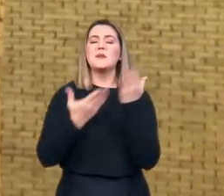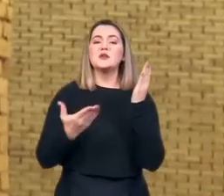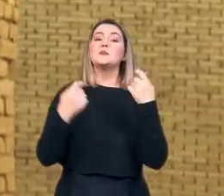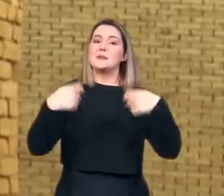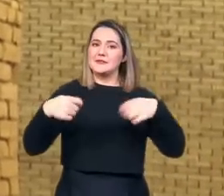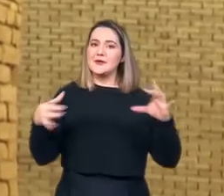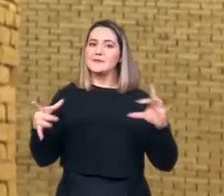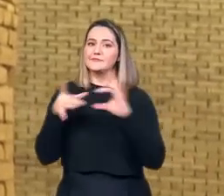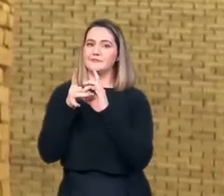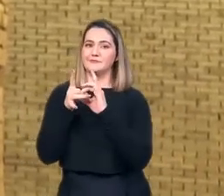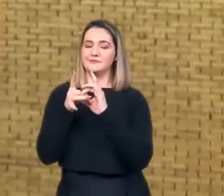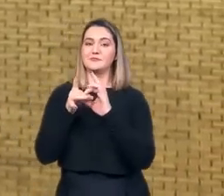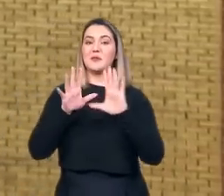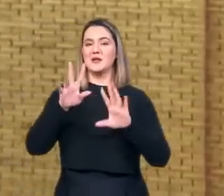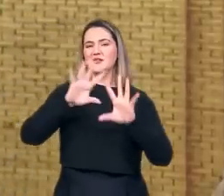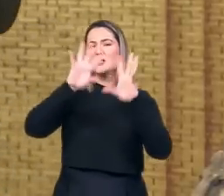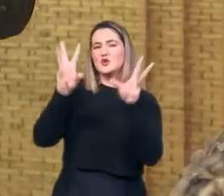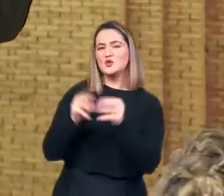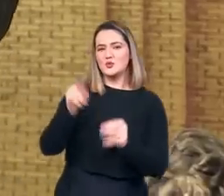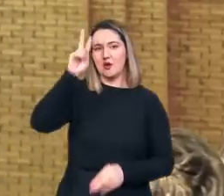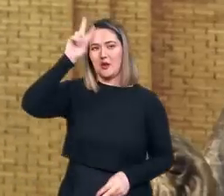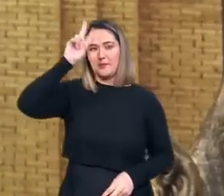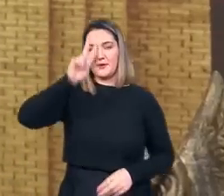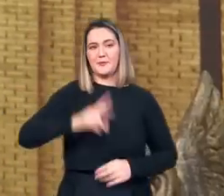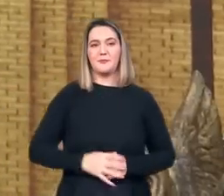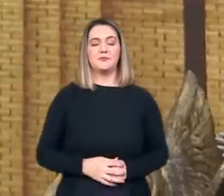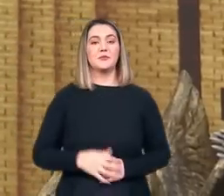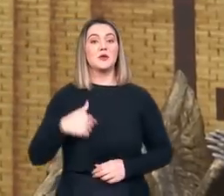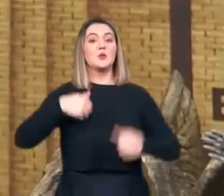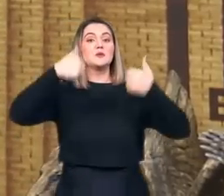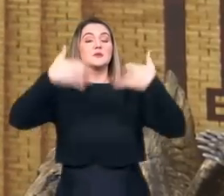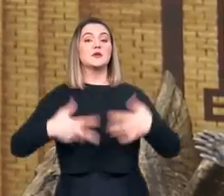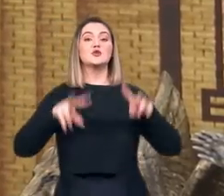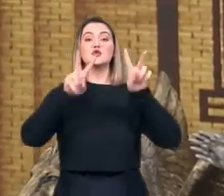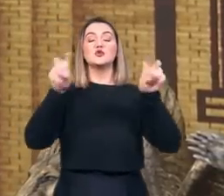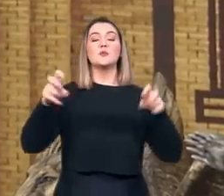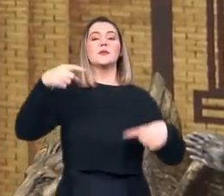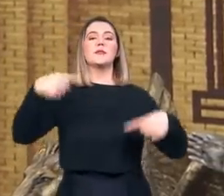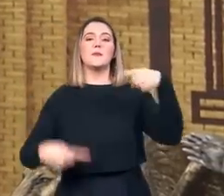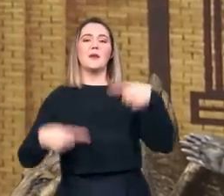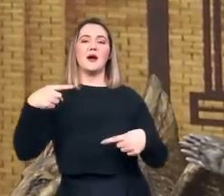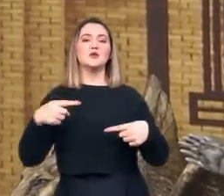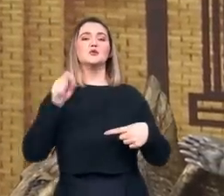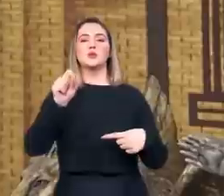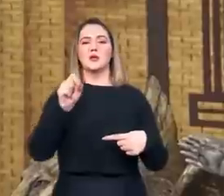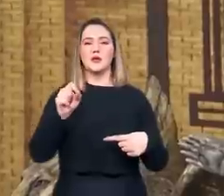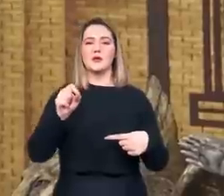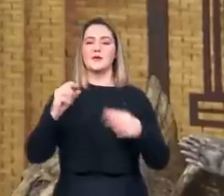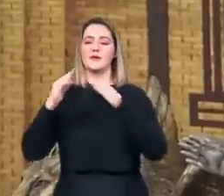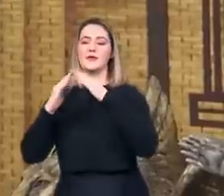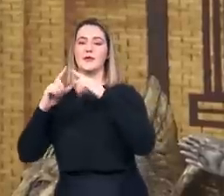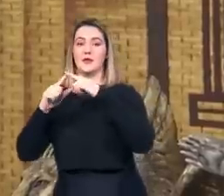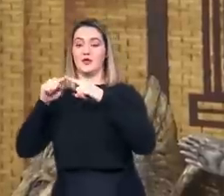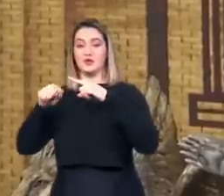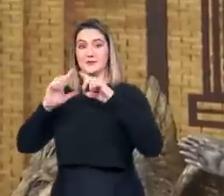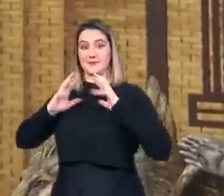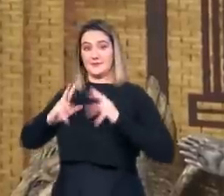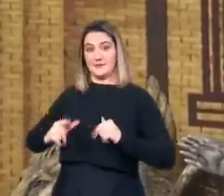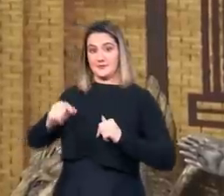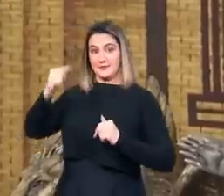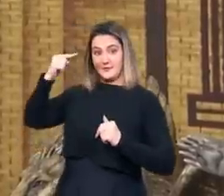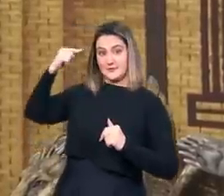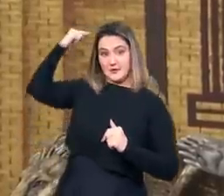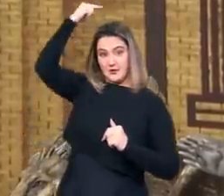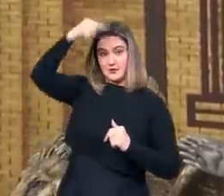apenas para relembrar os pontos principais, eu falei um pouco sobre o debate em torno da expressão Igreja Santa e Pecadora,